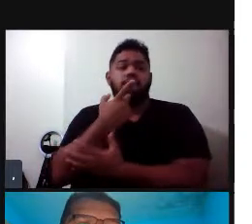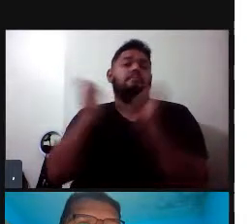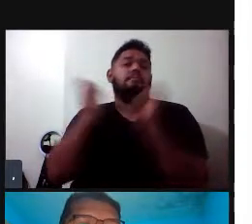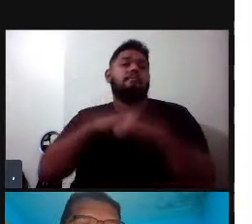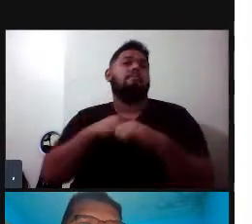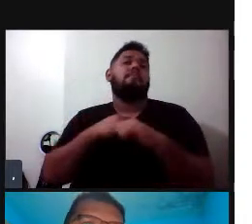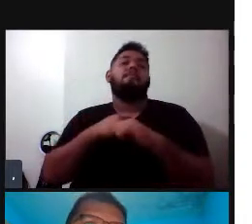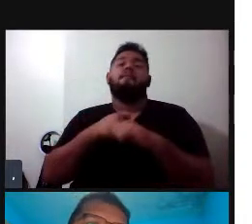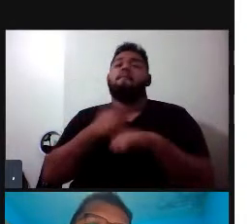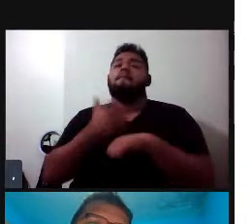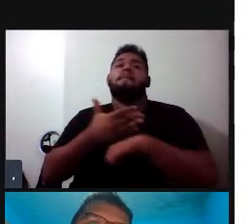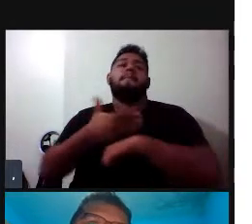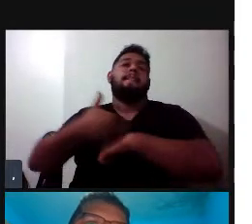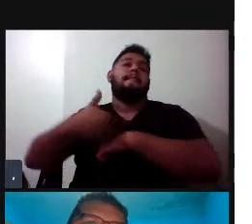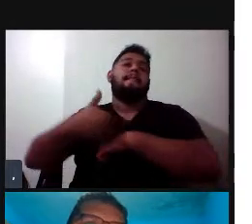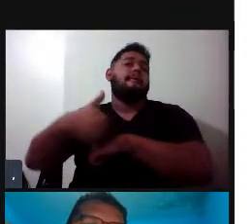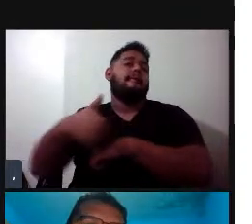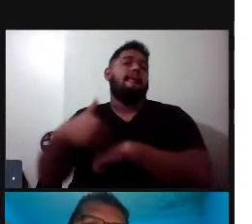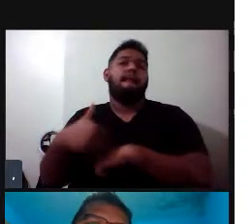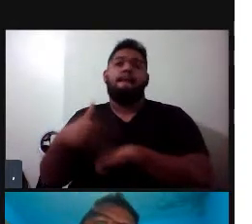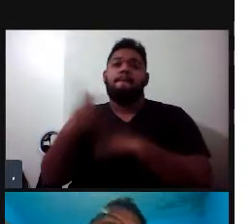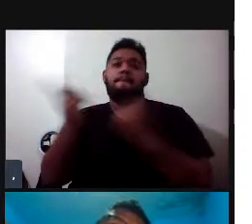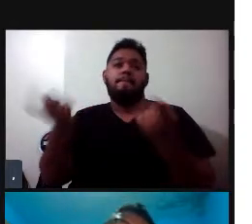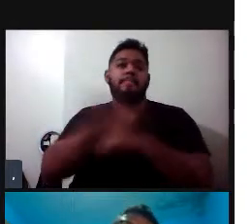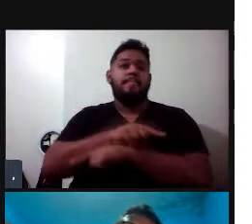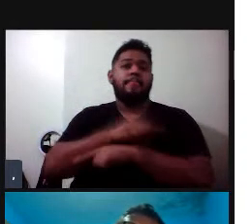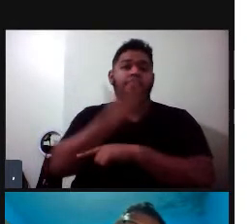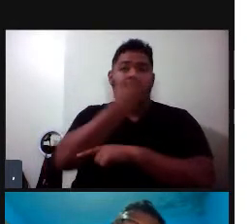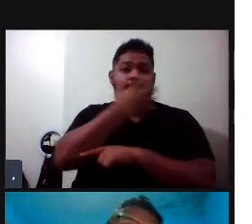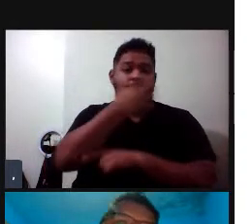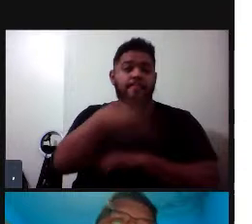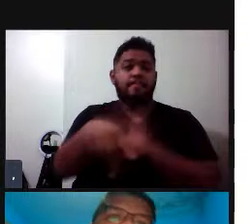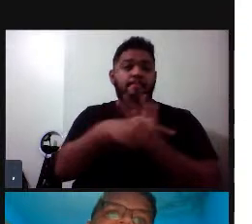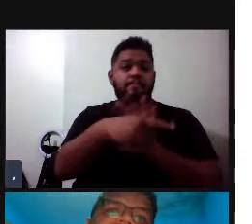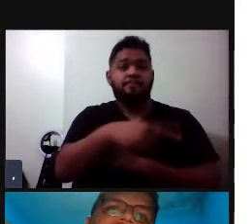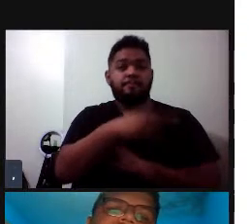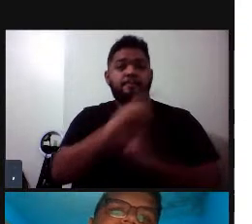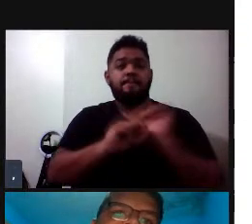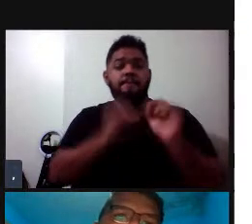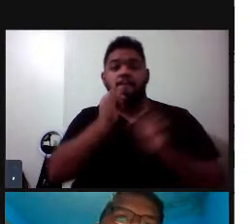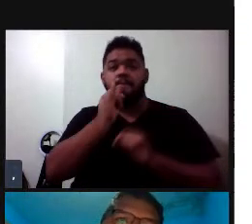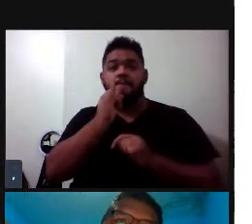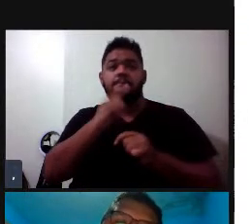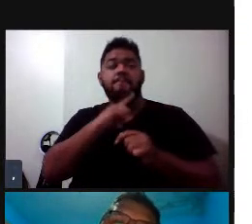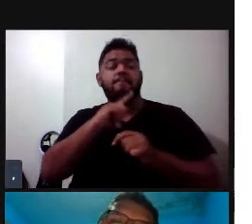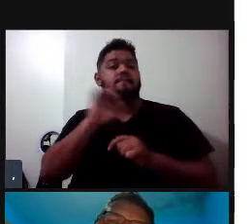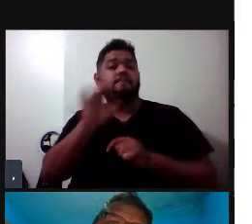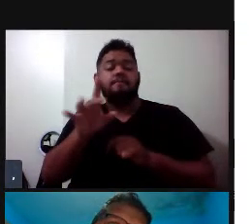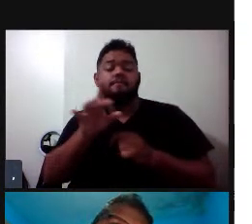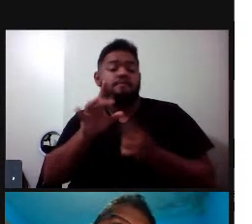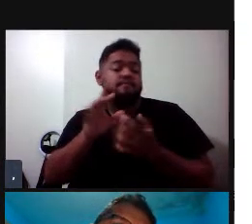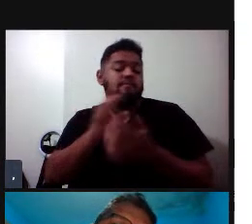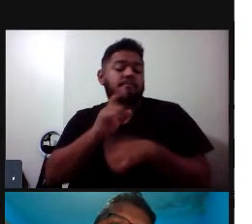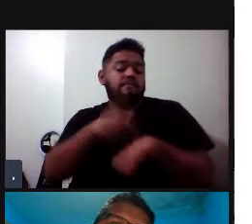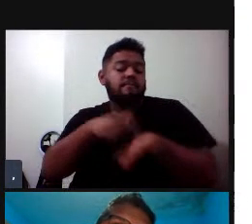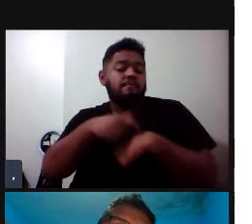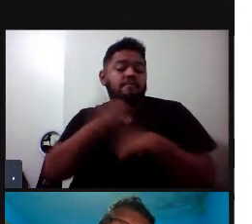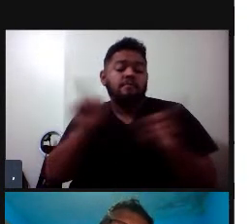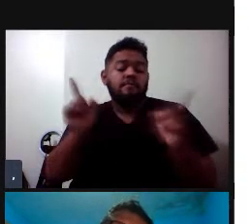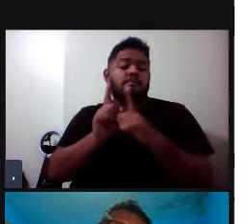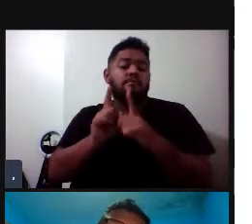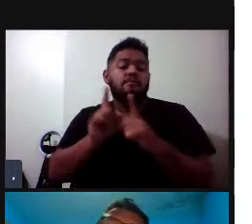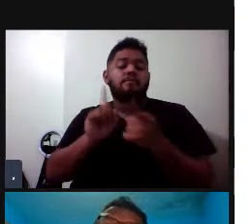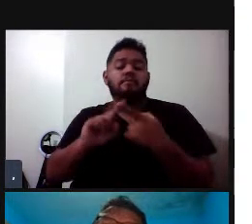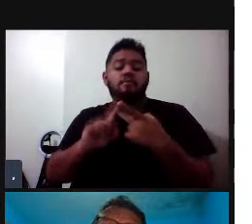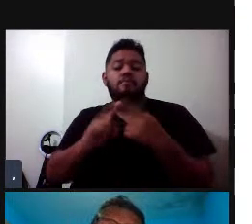horas e as músicas, ao contrário das músicas das aves, das canções das aves que duram apenas alguns segundos, né, as músicas